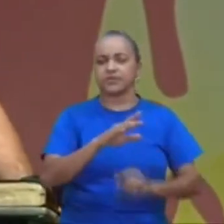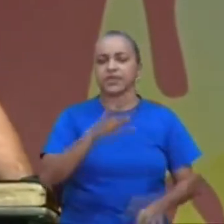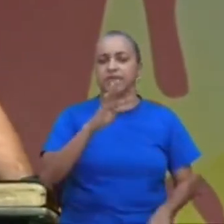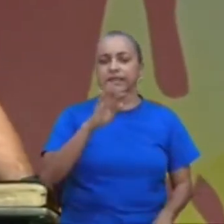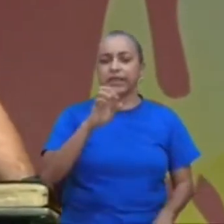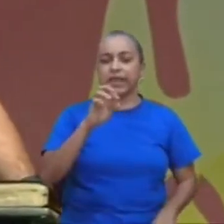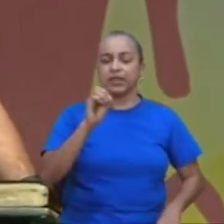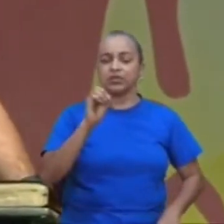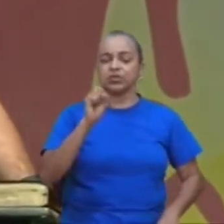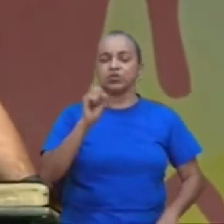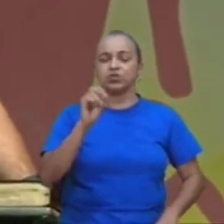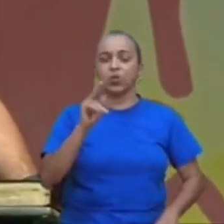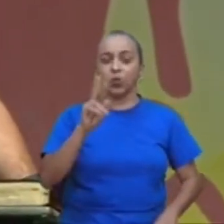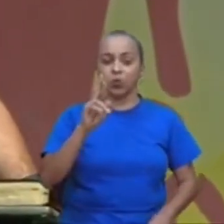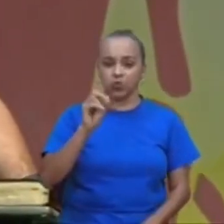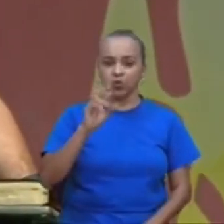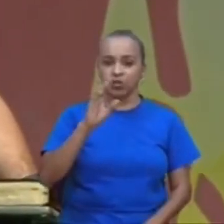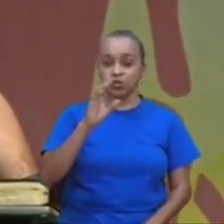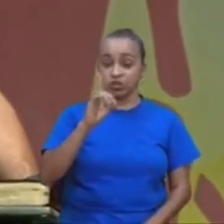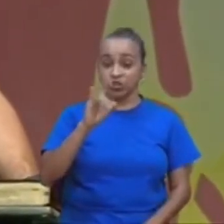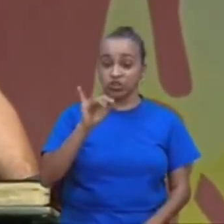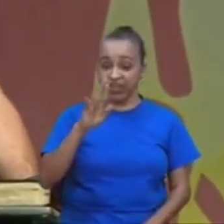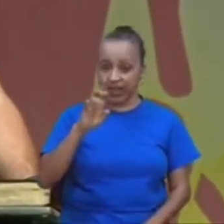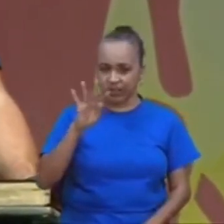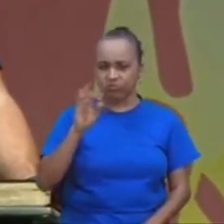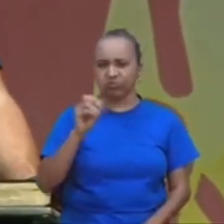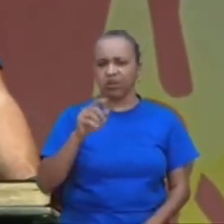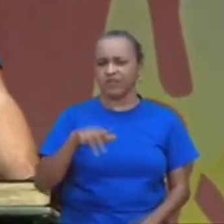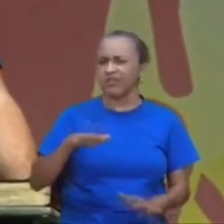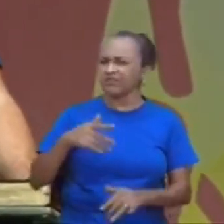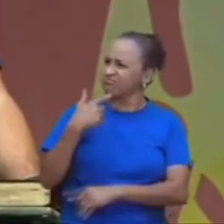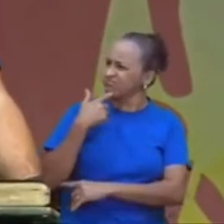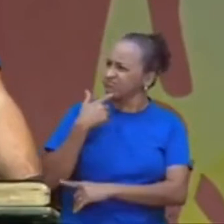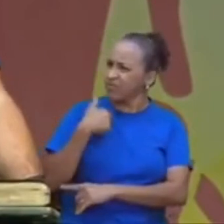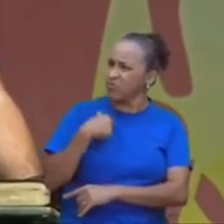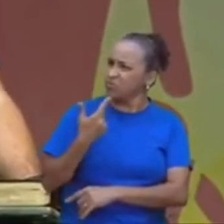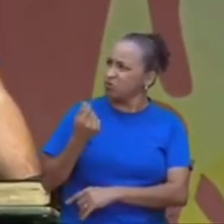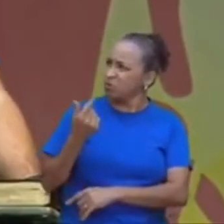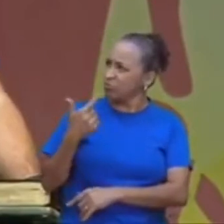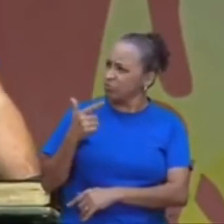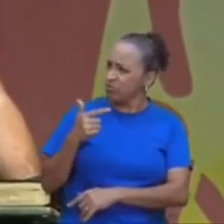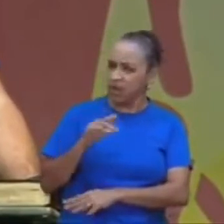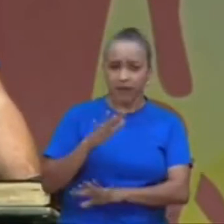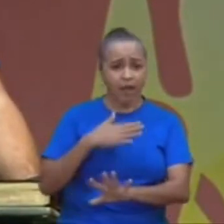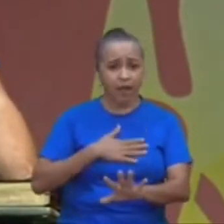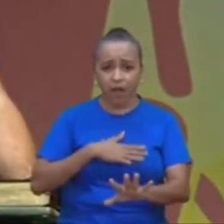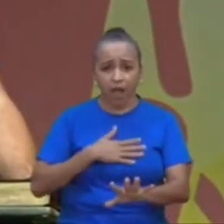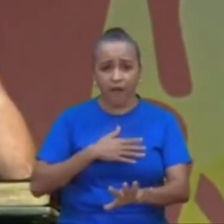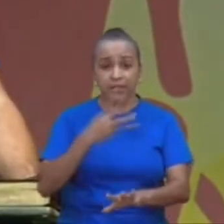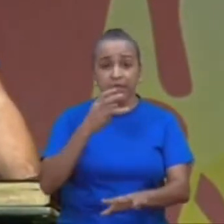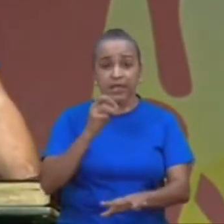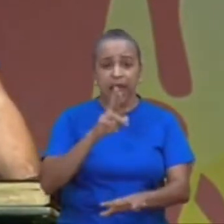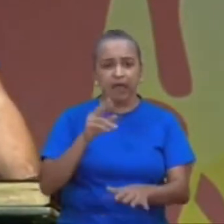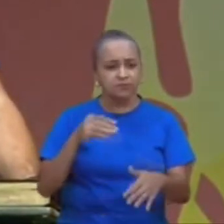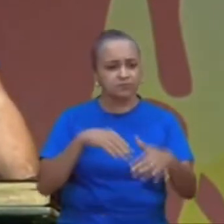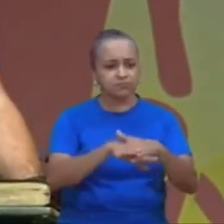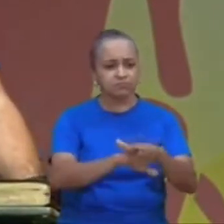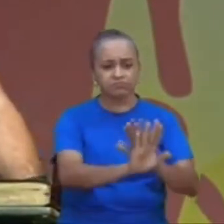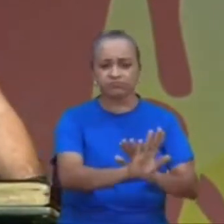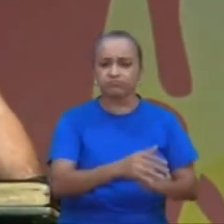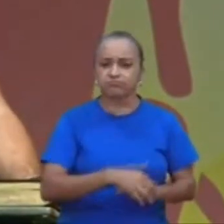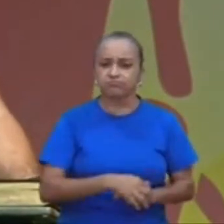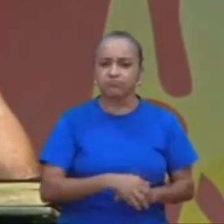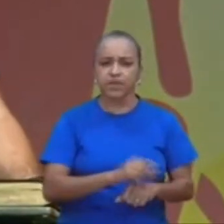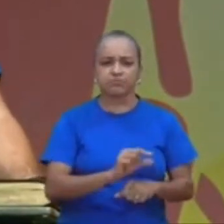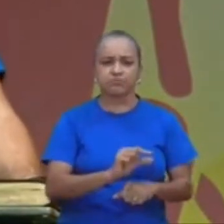pode começar com trinta reais, você diz, ah pastor, mas não tem o aumentar, não, não aumenta agora não, é